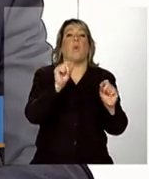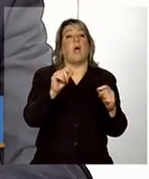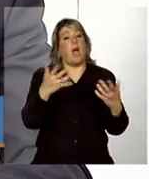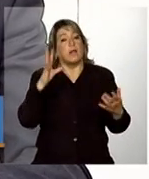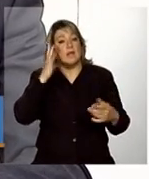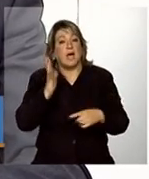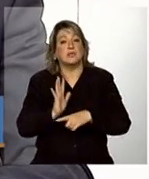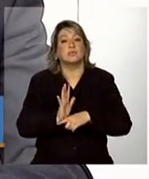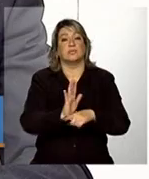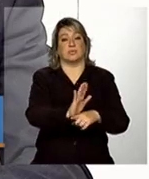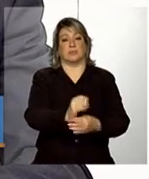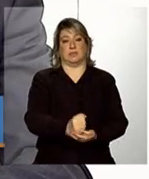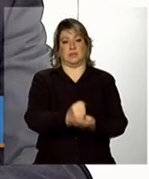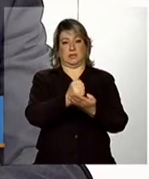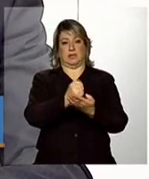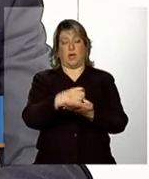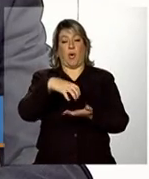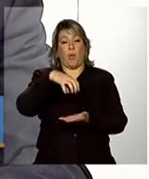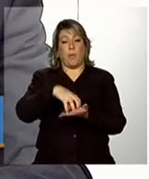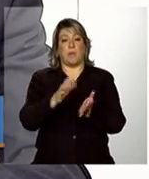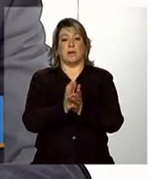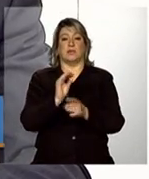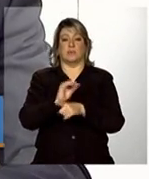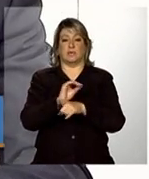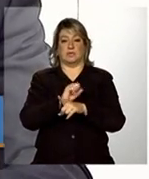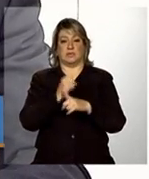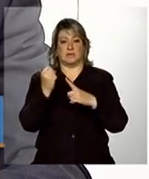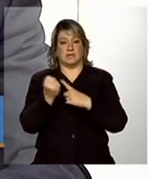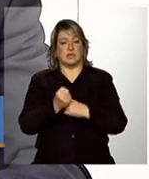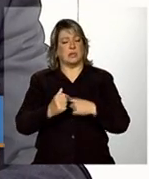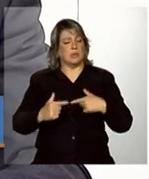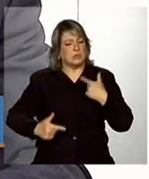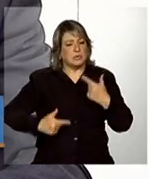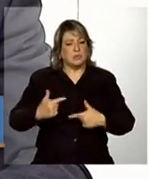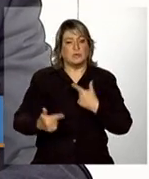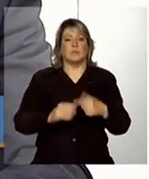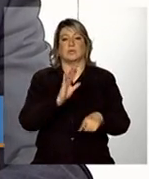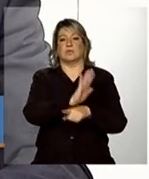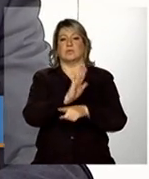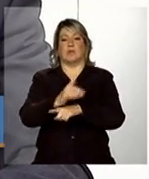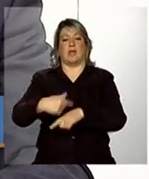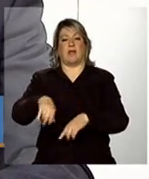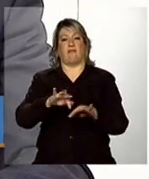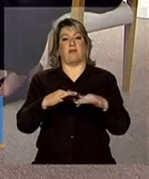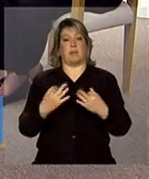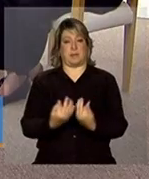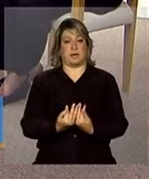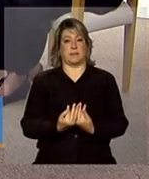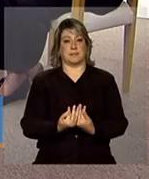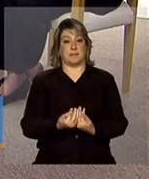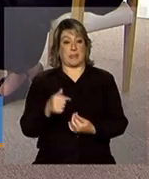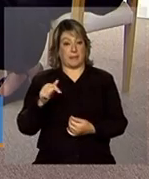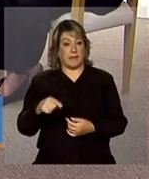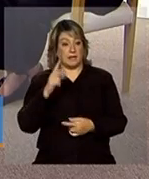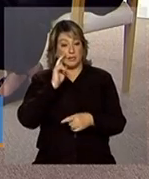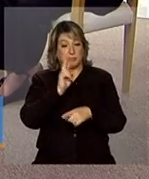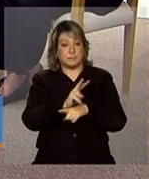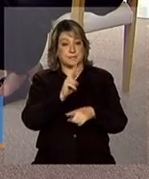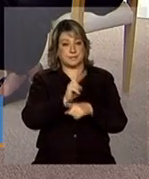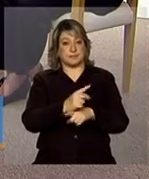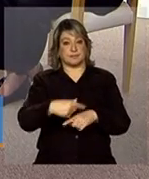equipes de assistência social dos municípios atuando fortemente junto a essas famílias. O acompanhamento de condicionalidades não